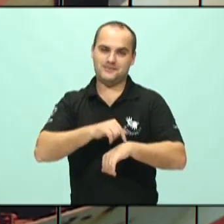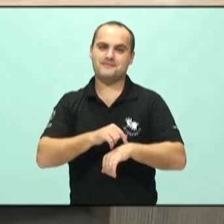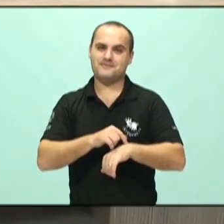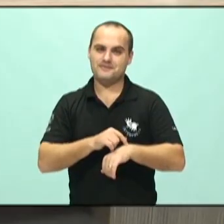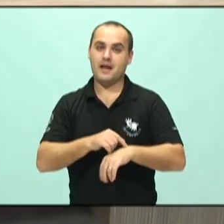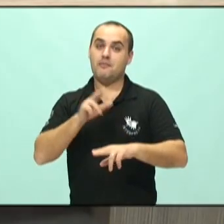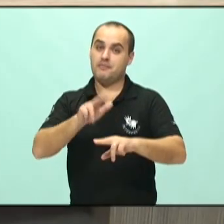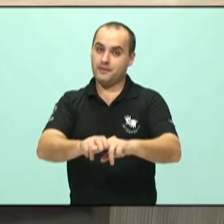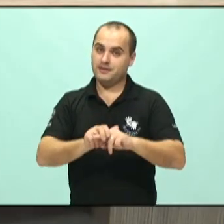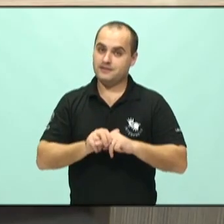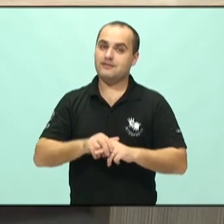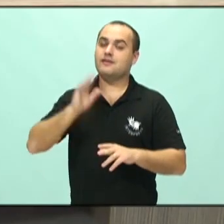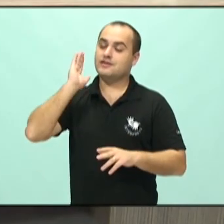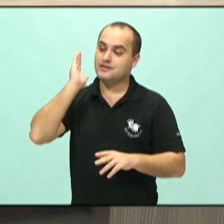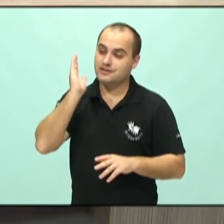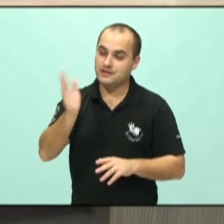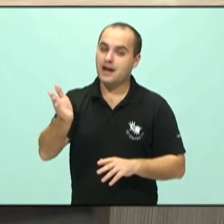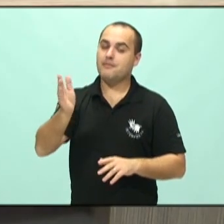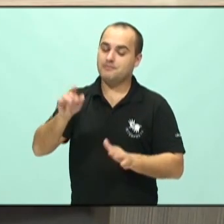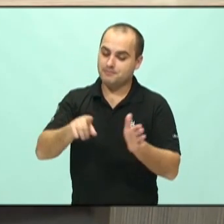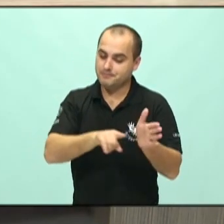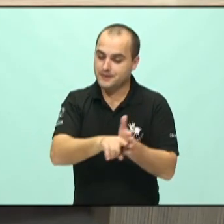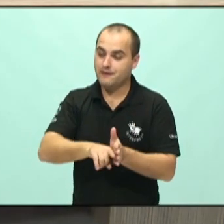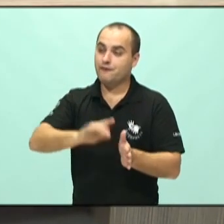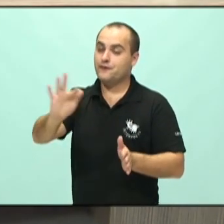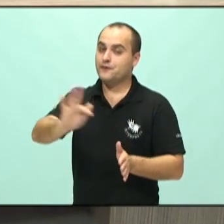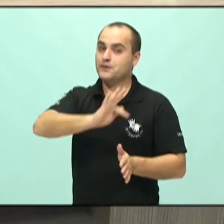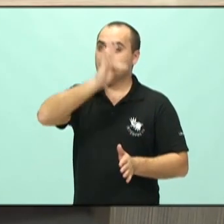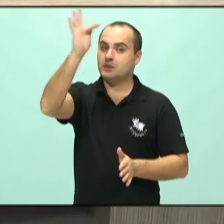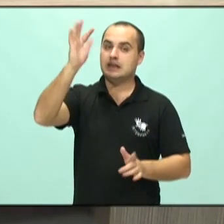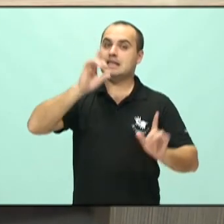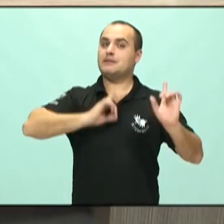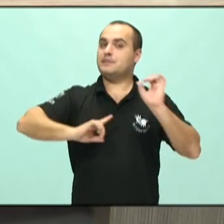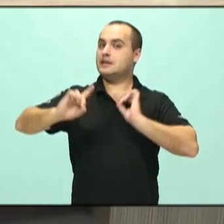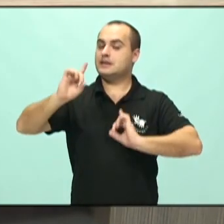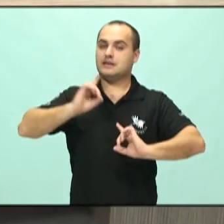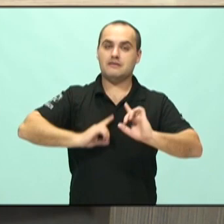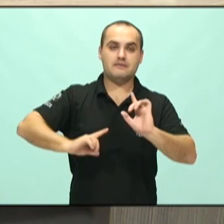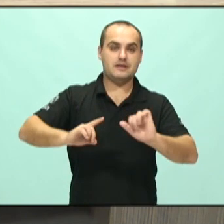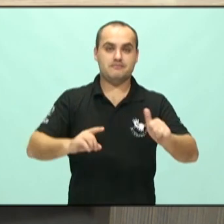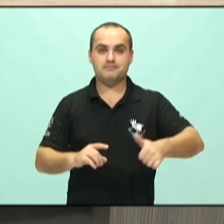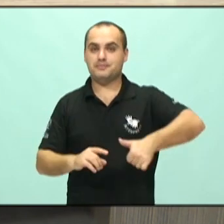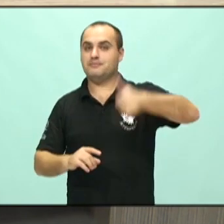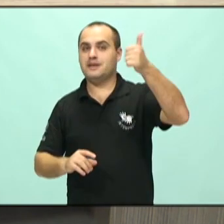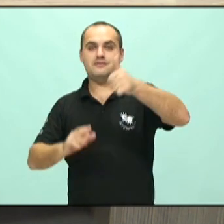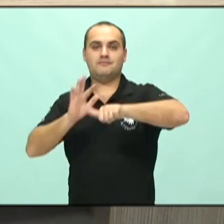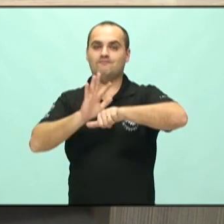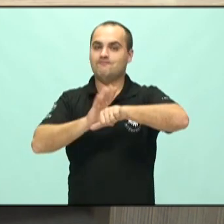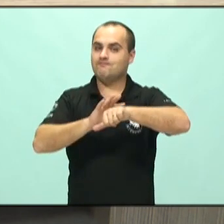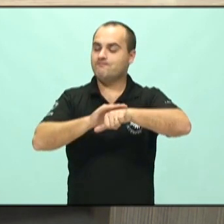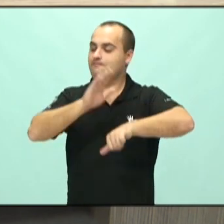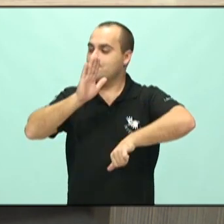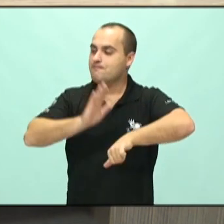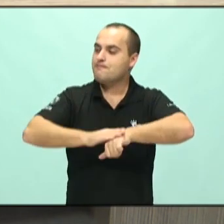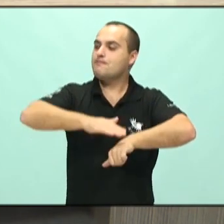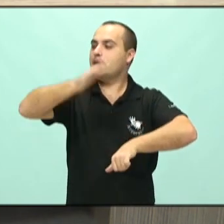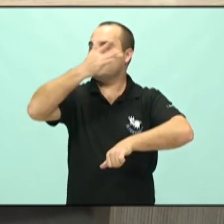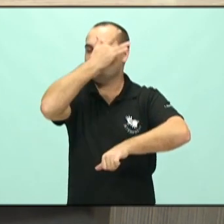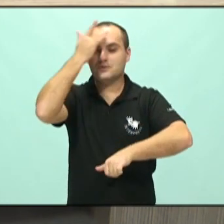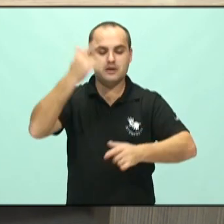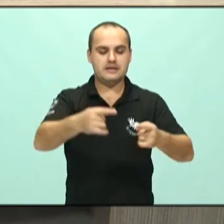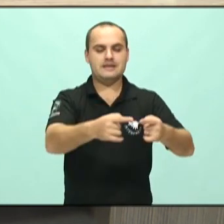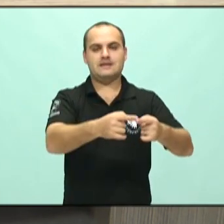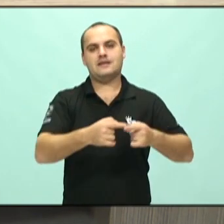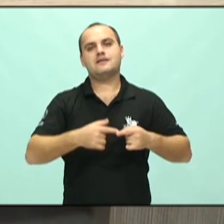mais afasta, né? Mais atrapalha essa população produtiva. Então, gente precisa fazer algo, né? E as